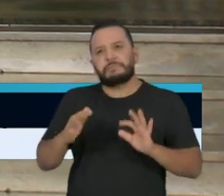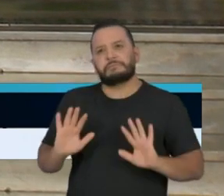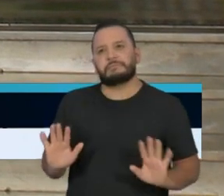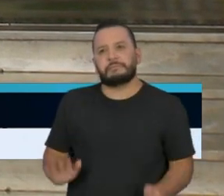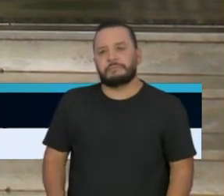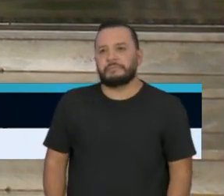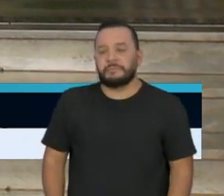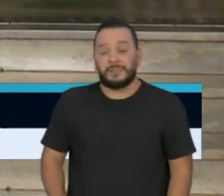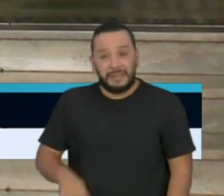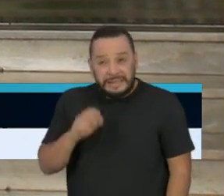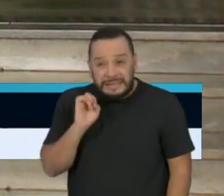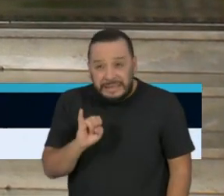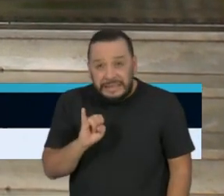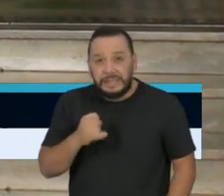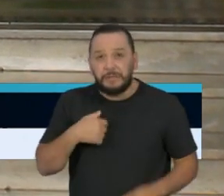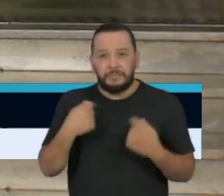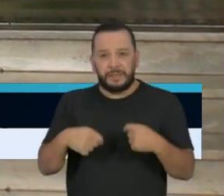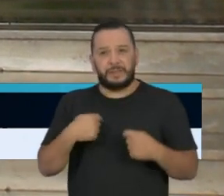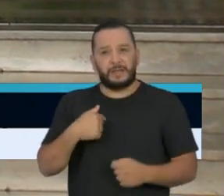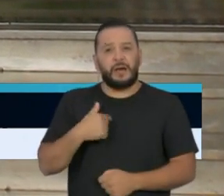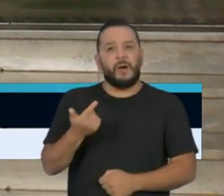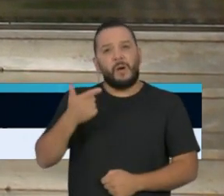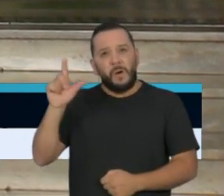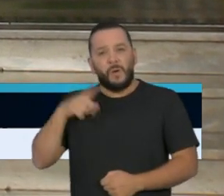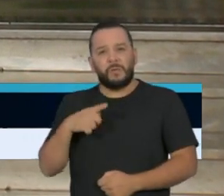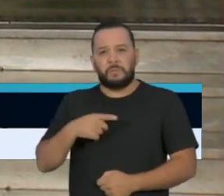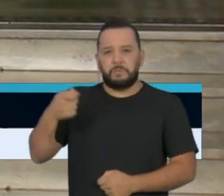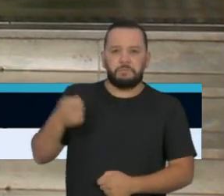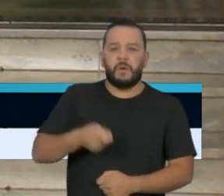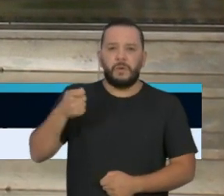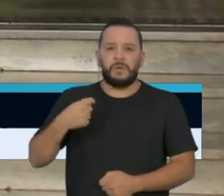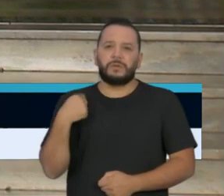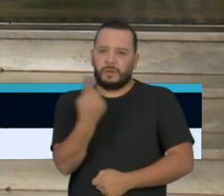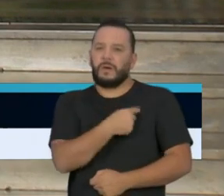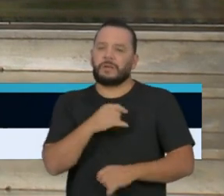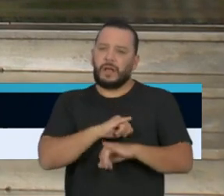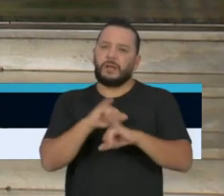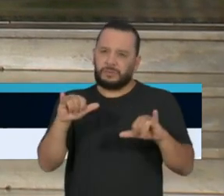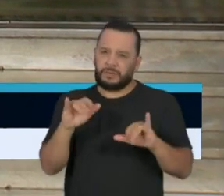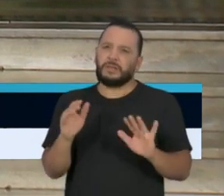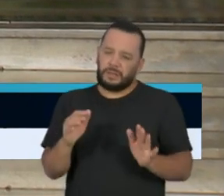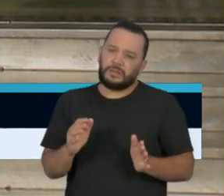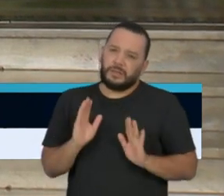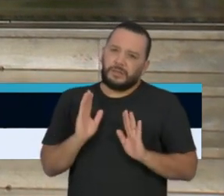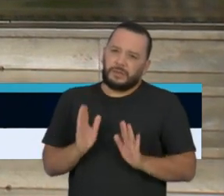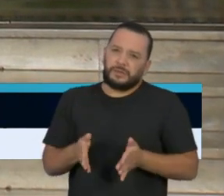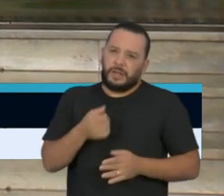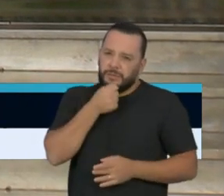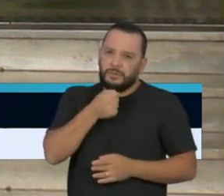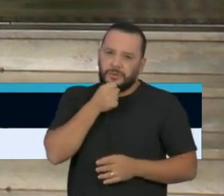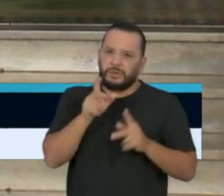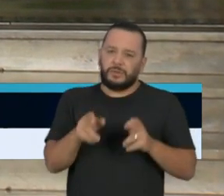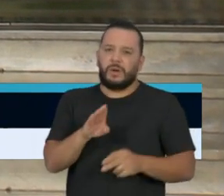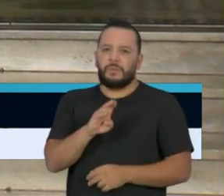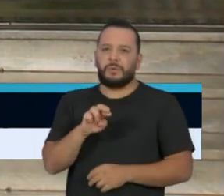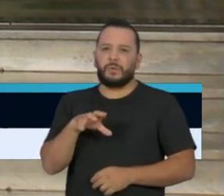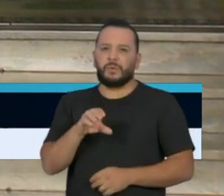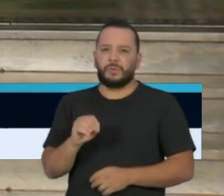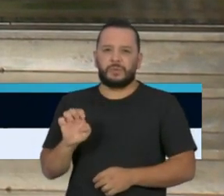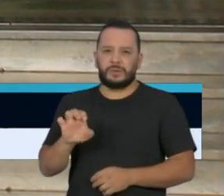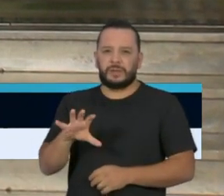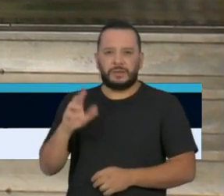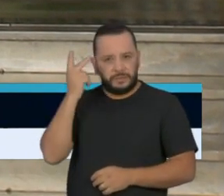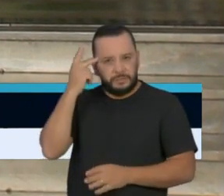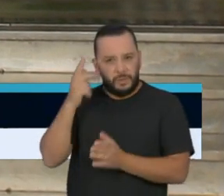Havendo necessidade de outras medidas, nós anunciaremos, conforme já respondi ao jornalista Bruno Ribeiro, do Estado de São Paulo,